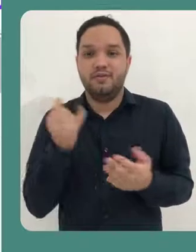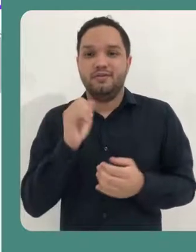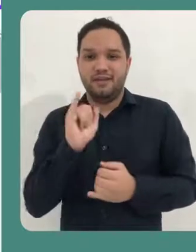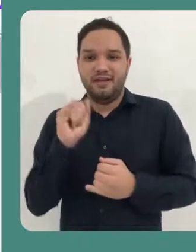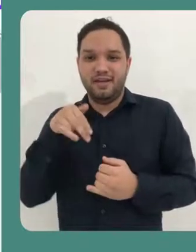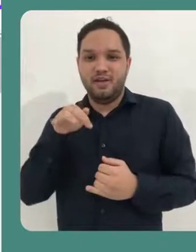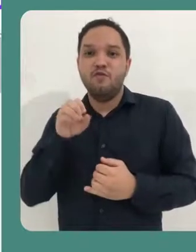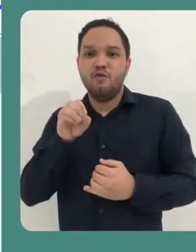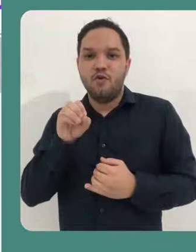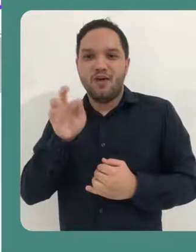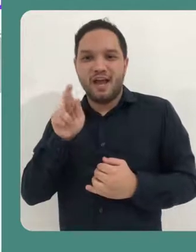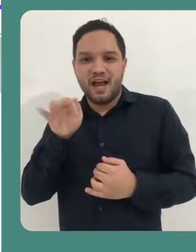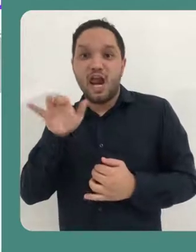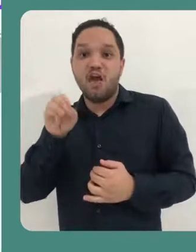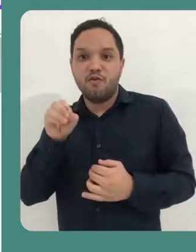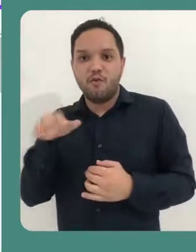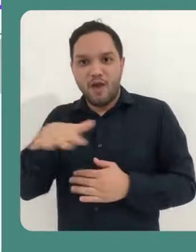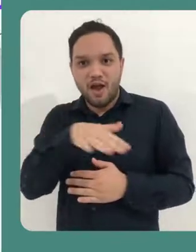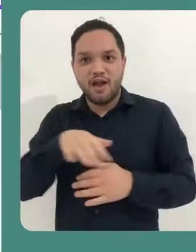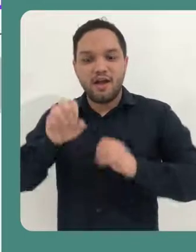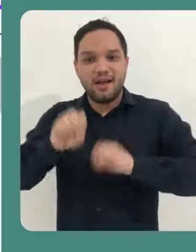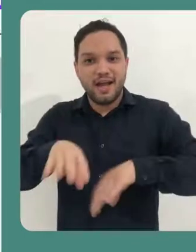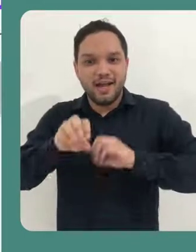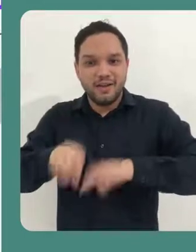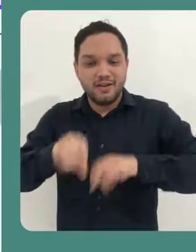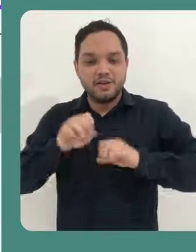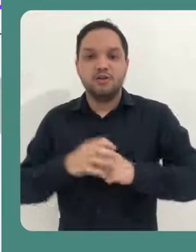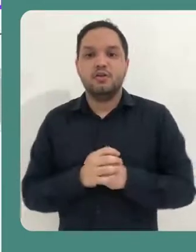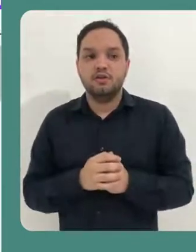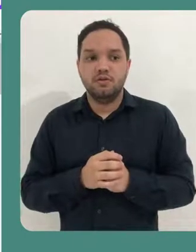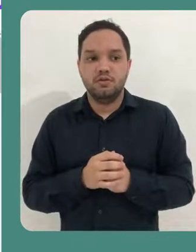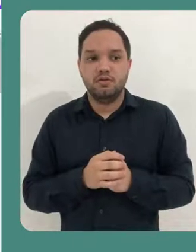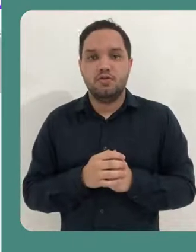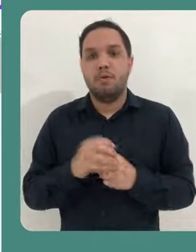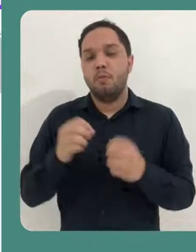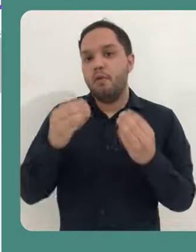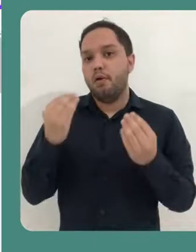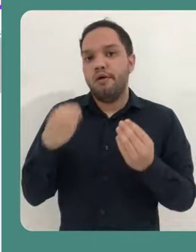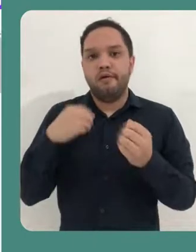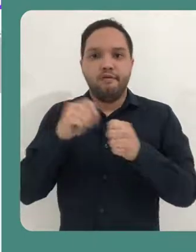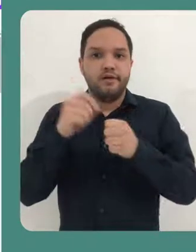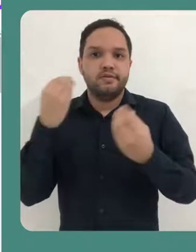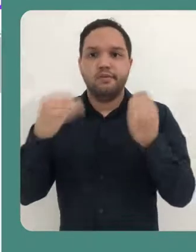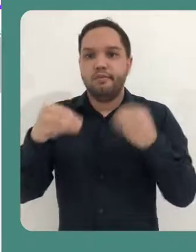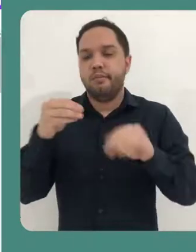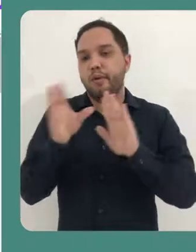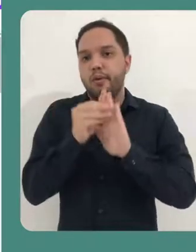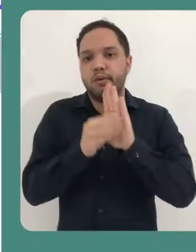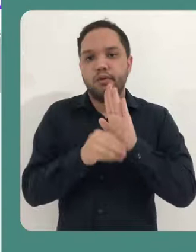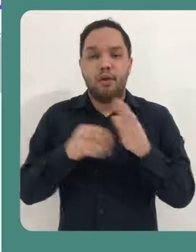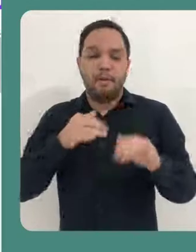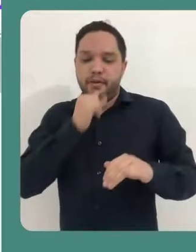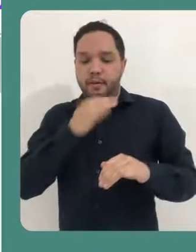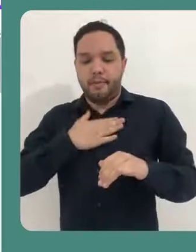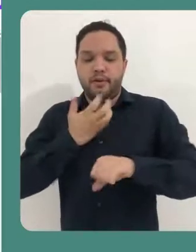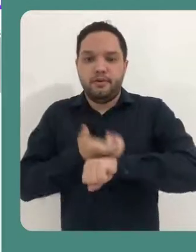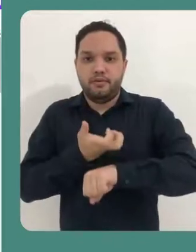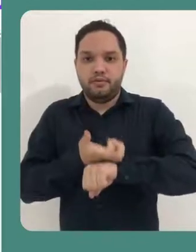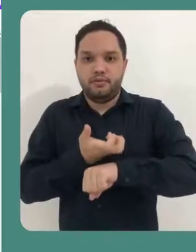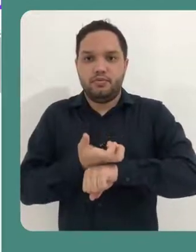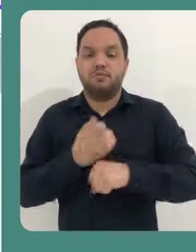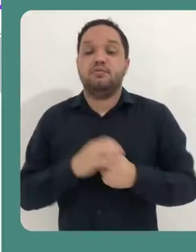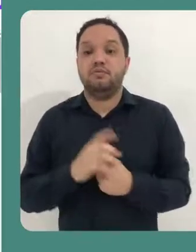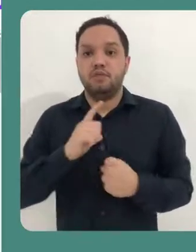Então eu posso aproveitar este infográfico educacional e a partir dele fazer a edição do meu conteúdo para a